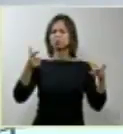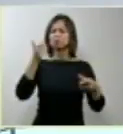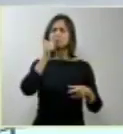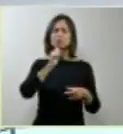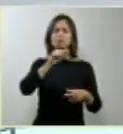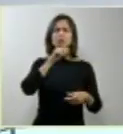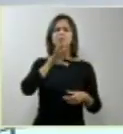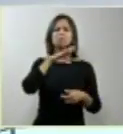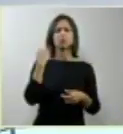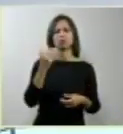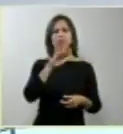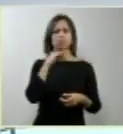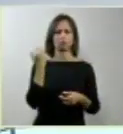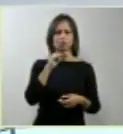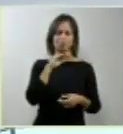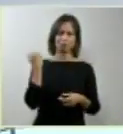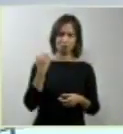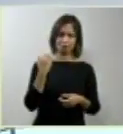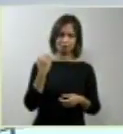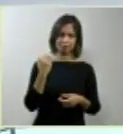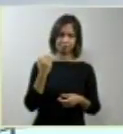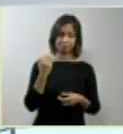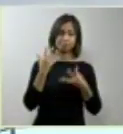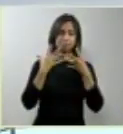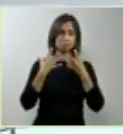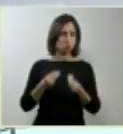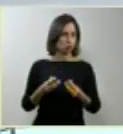de estar na nossa Corte Suprema.